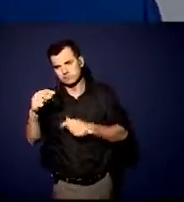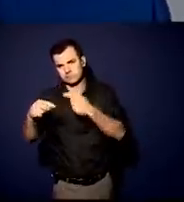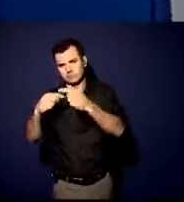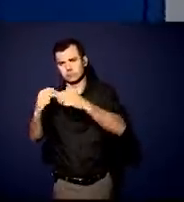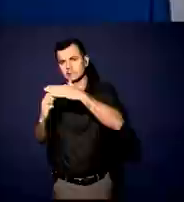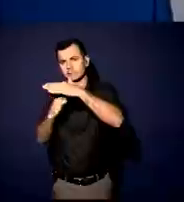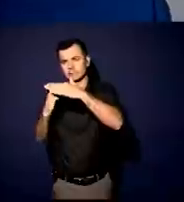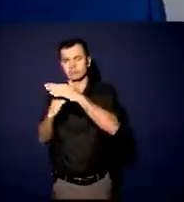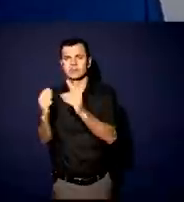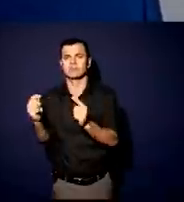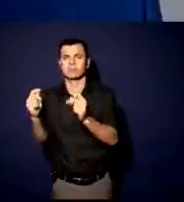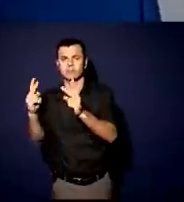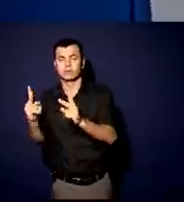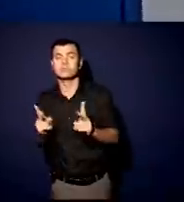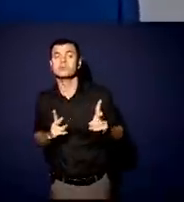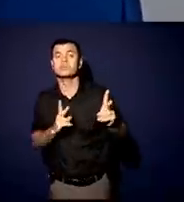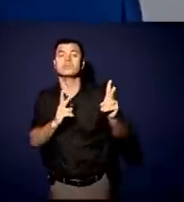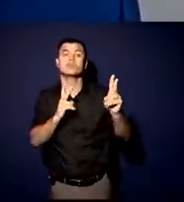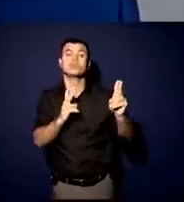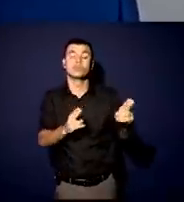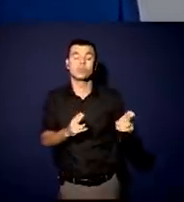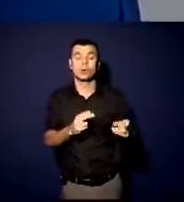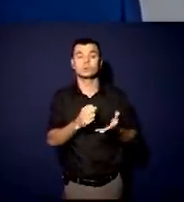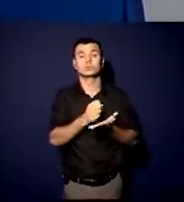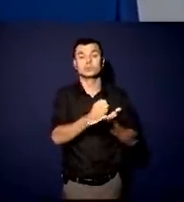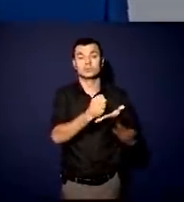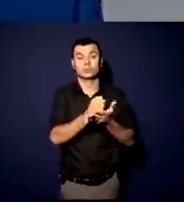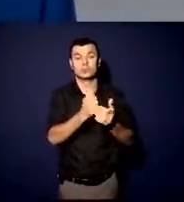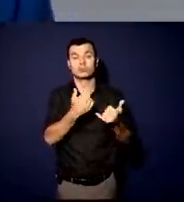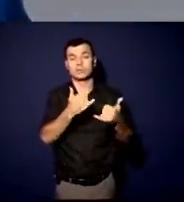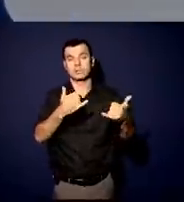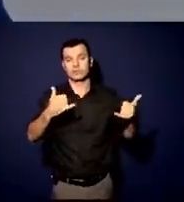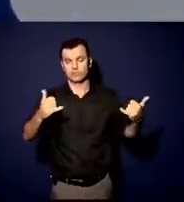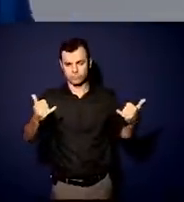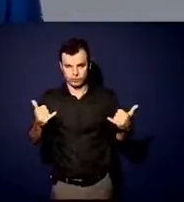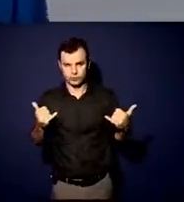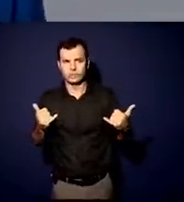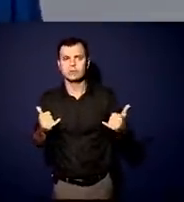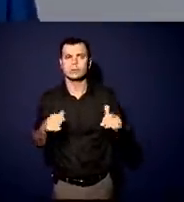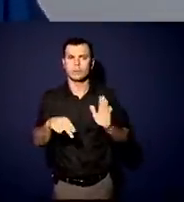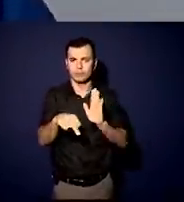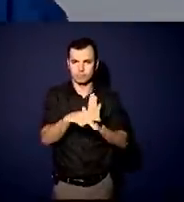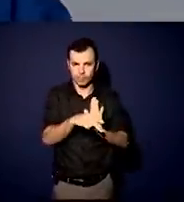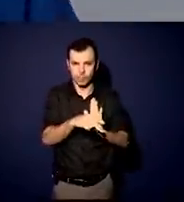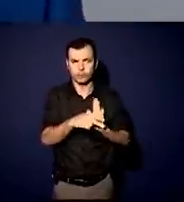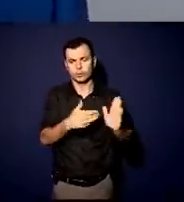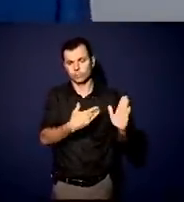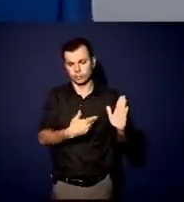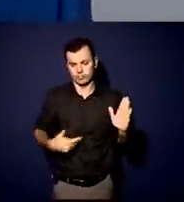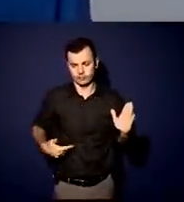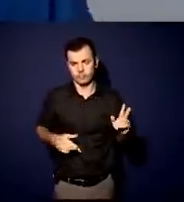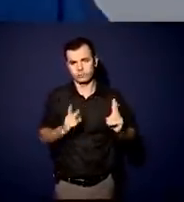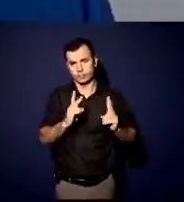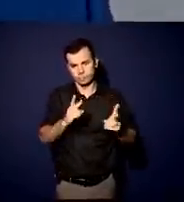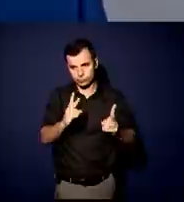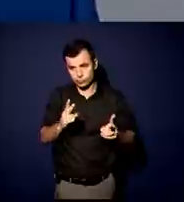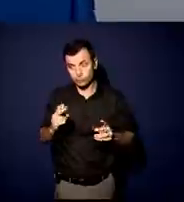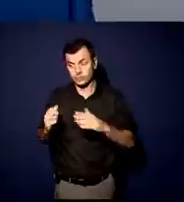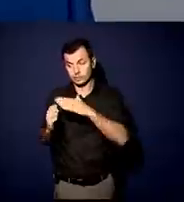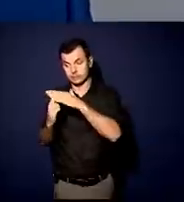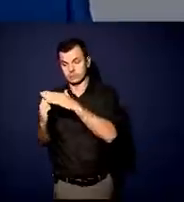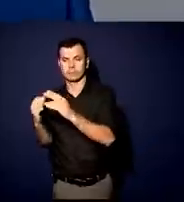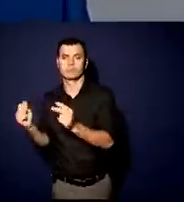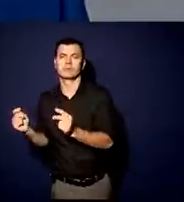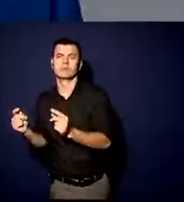semelhante ao que aconteceu no setor de distribuição de energia. Então eu mantenho a propriedade do ativo, faço a concessão e vendo a empresa. Agora,